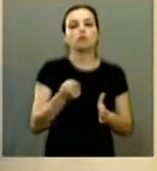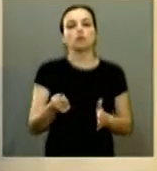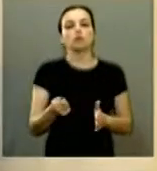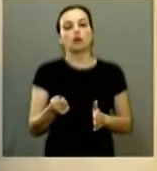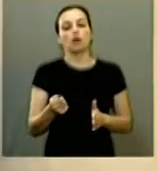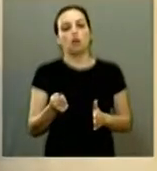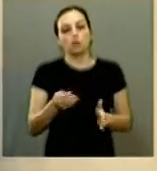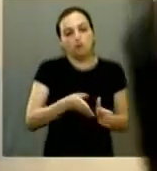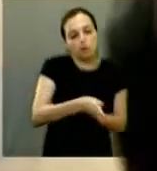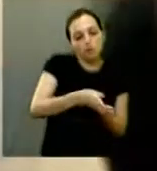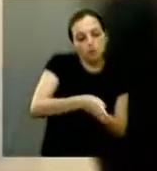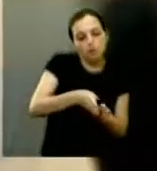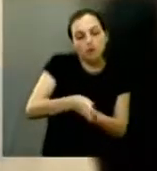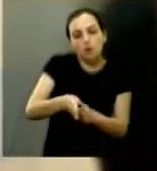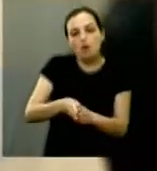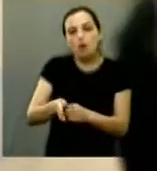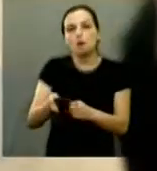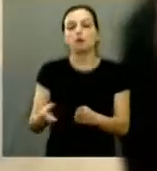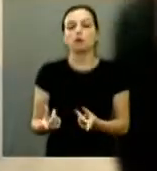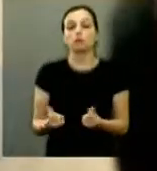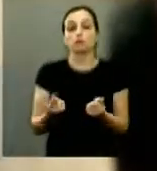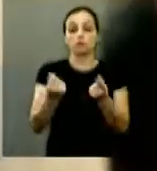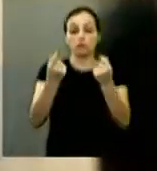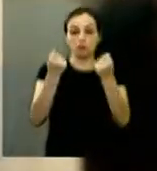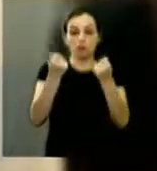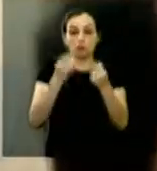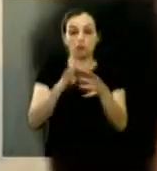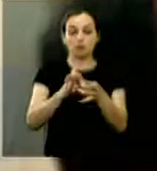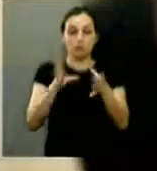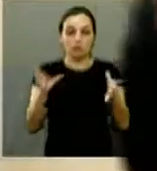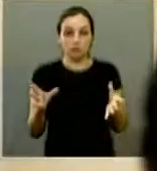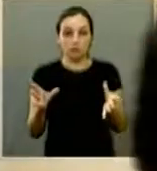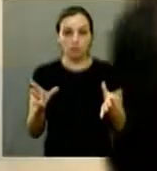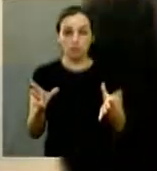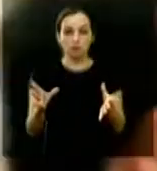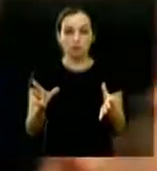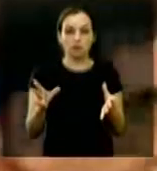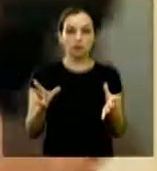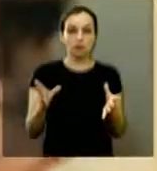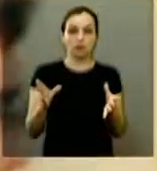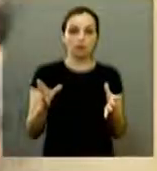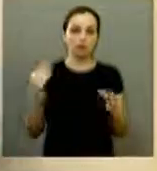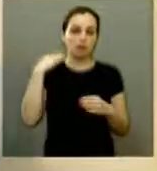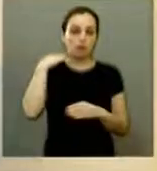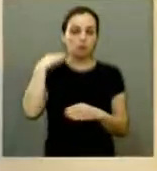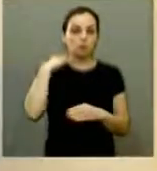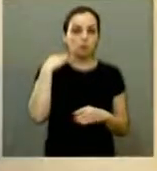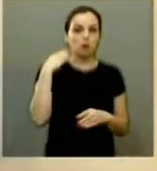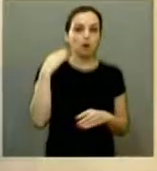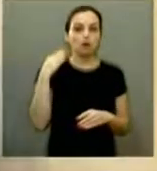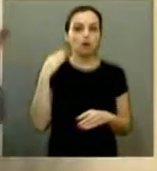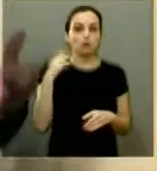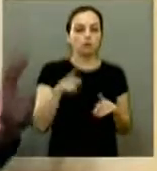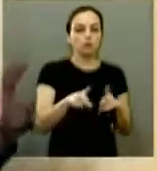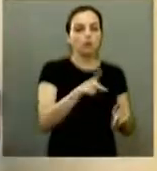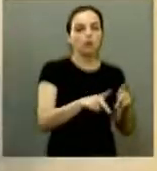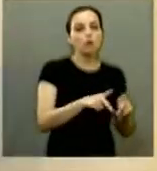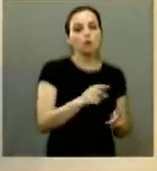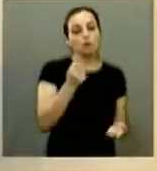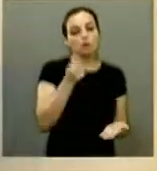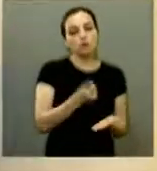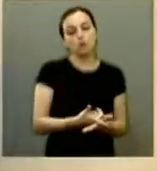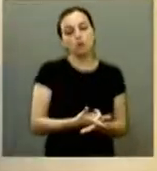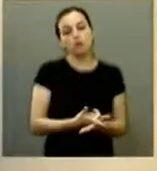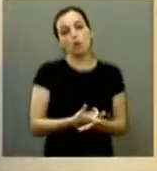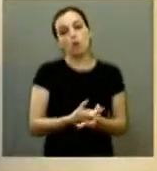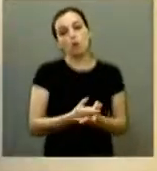um encaminhamento para que eles abram crédito no banco do povo e comprem um negócio similar às carroças